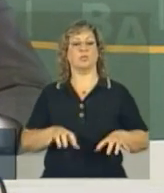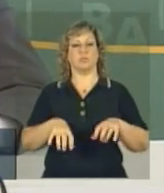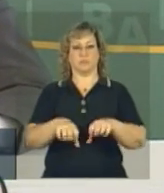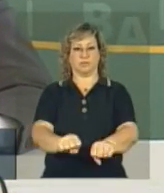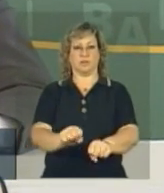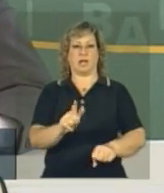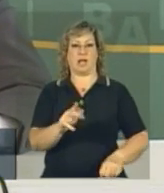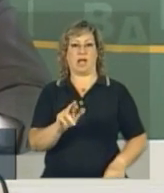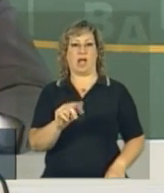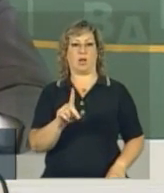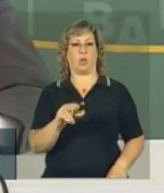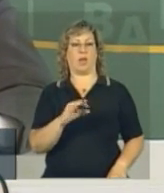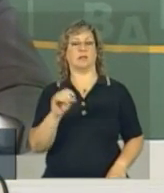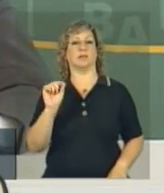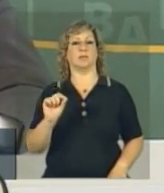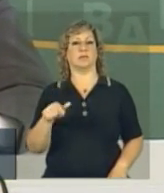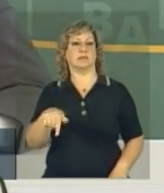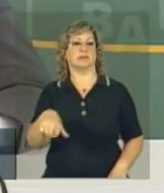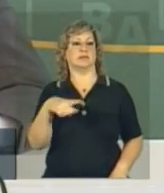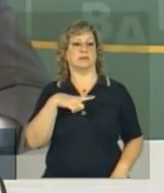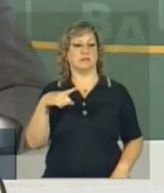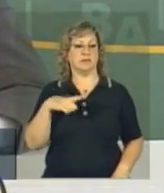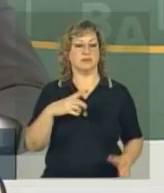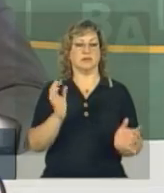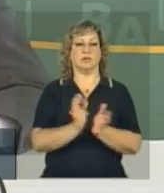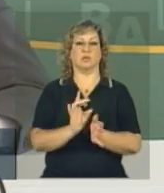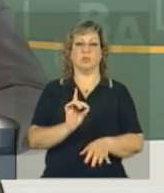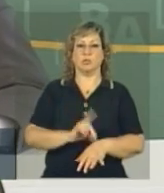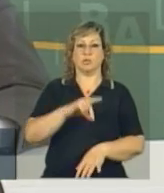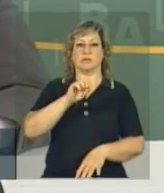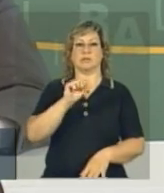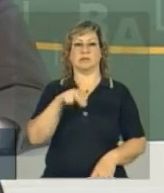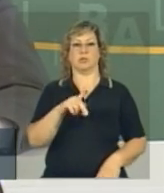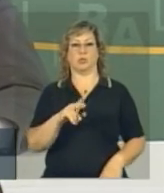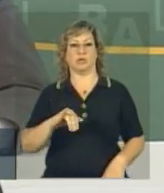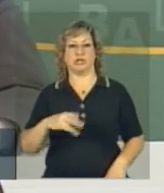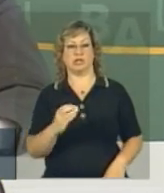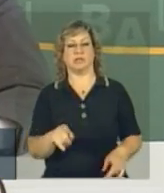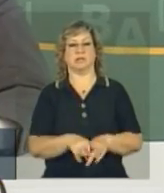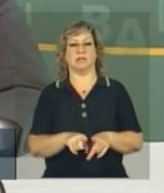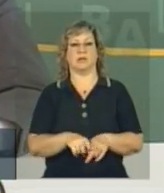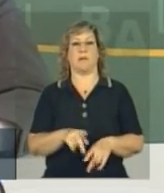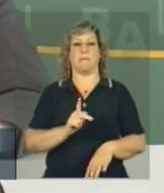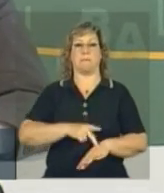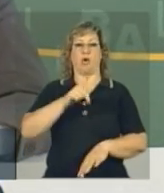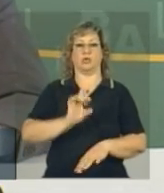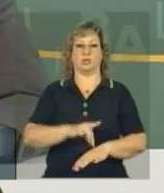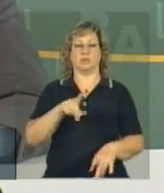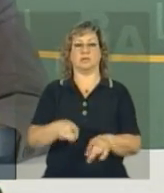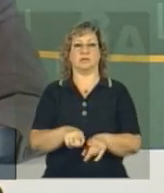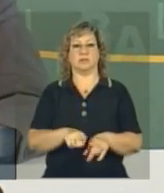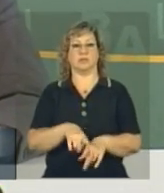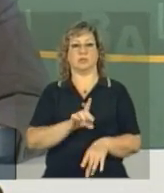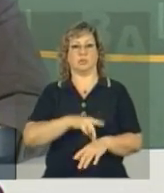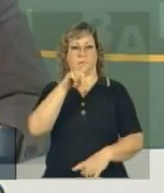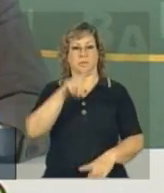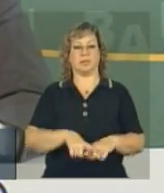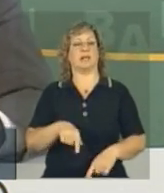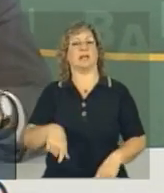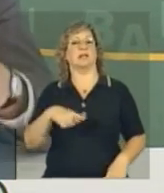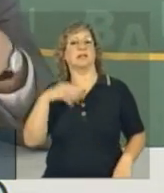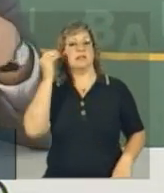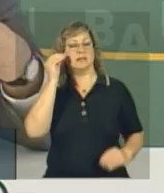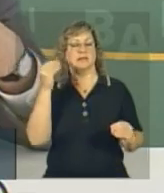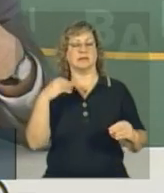Na pós-graduação, alunos de doutorado de sanduíche, doutorado pleno, pós-doutorado, as duas agências já têm uma longa experiência de muitos anos, o